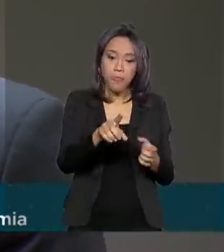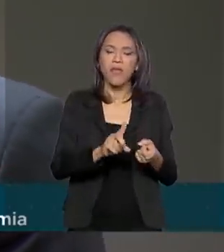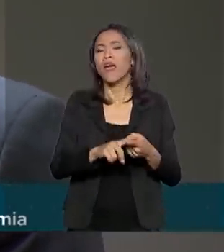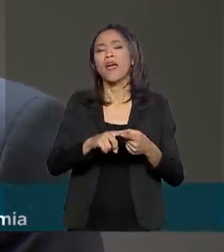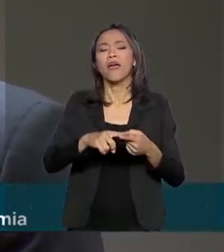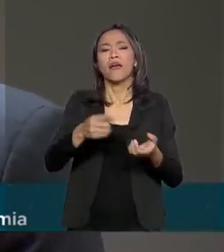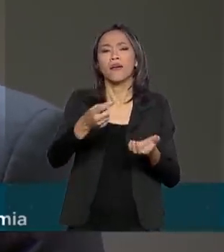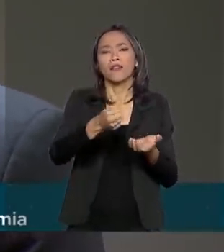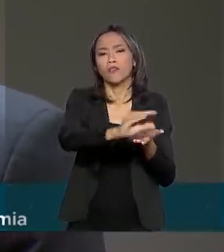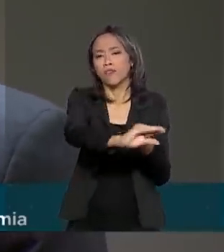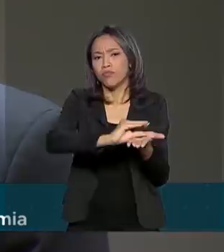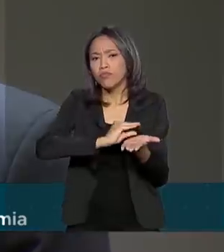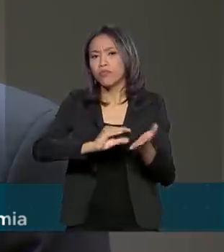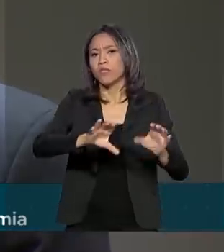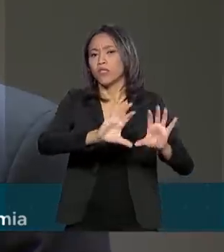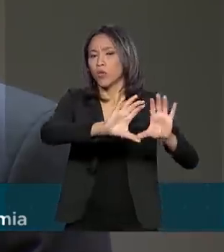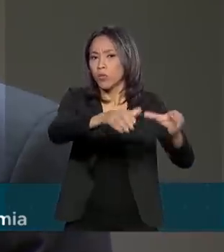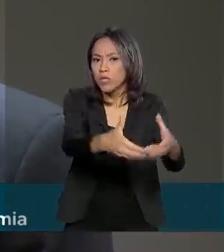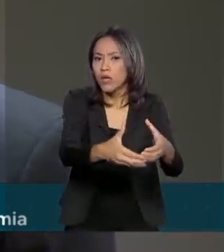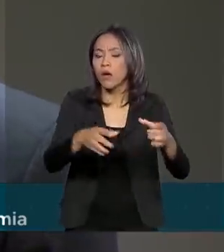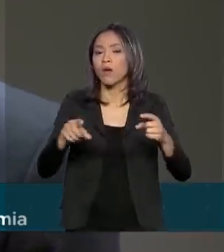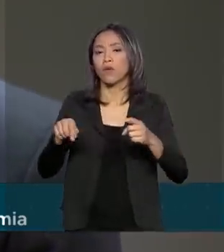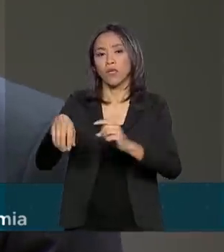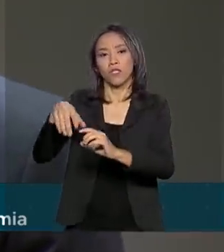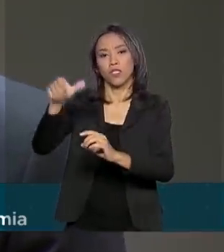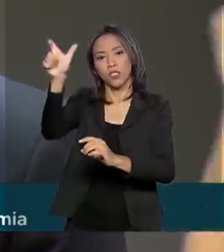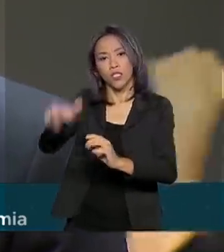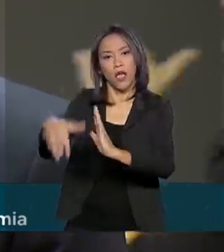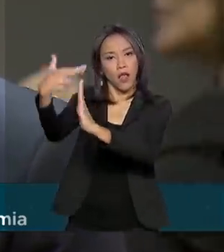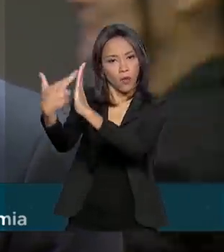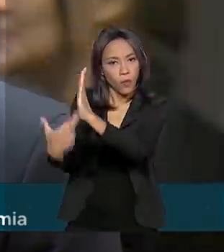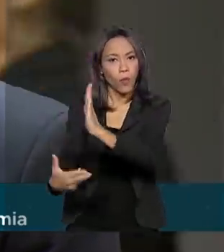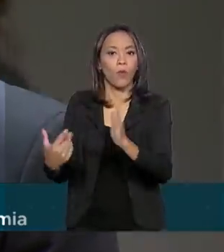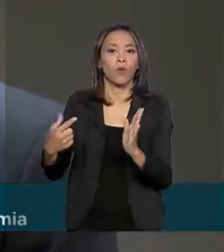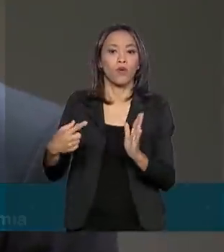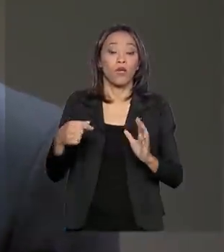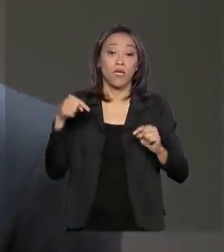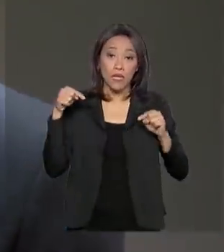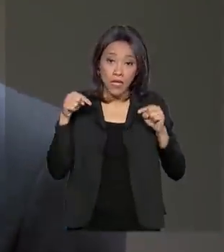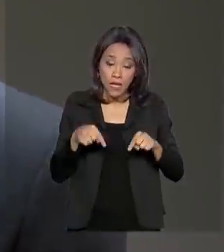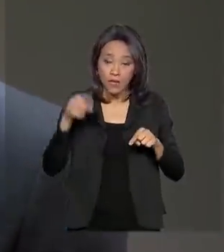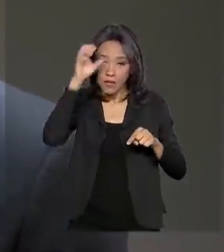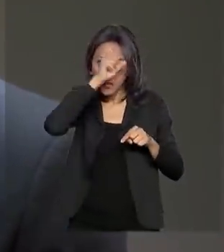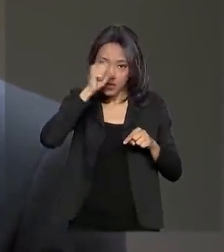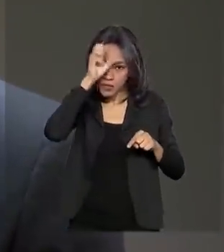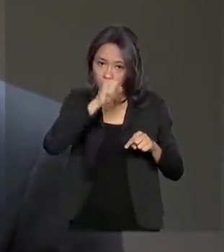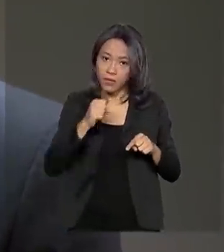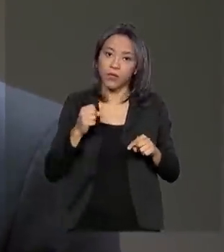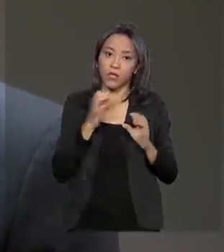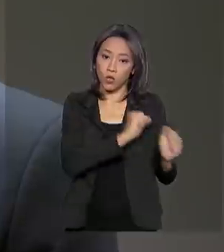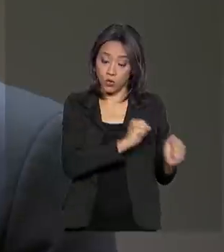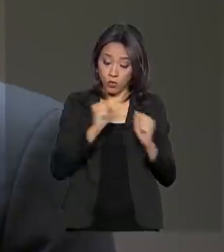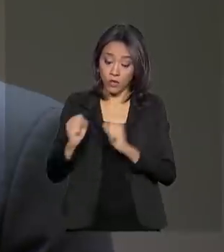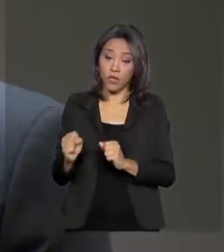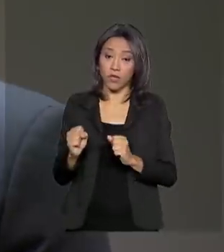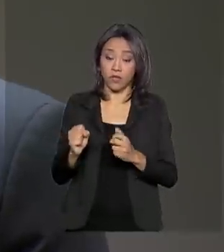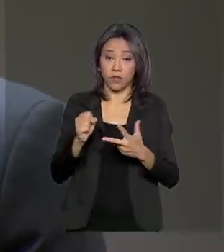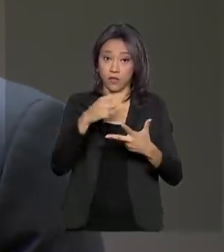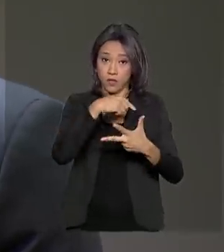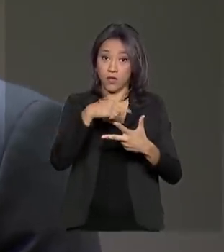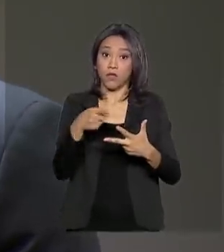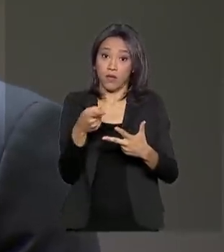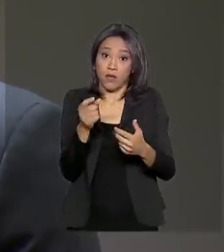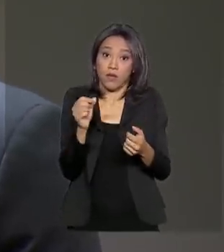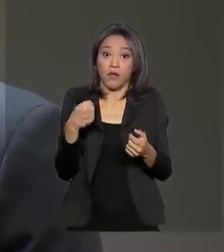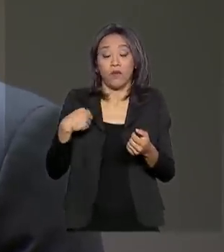comissão, que agora têm caráter impositivo. Então, nessa aprendizagem que os poderes estão, Executivo e Congresso,